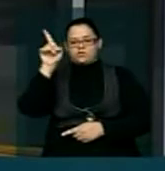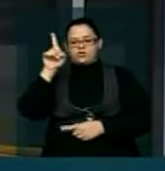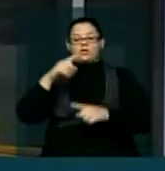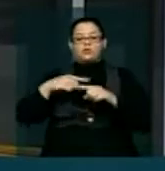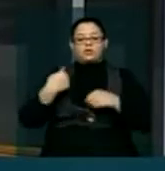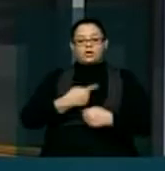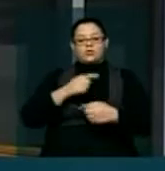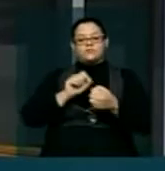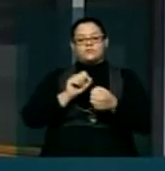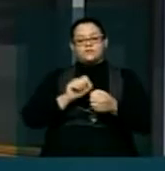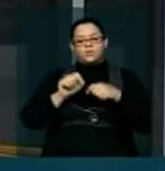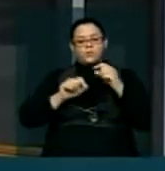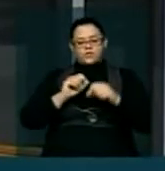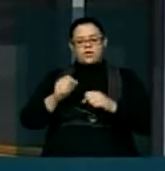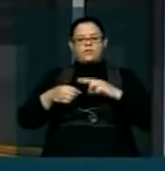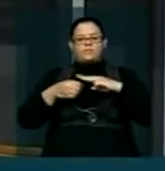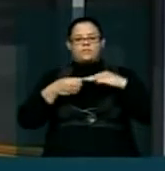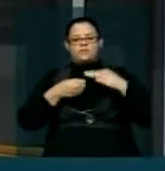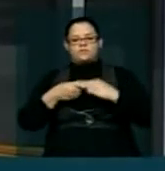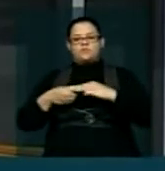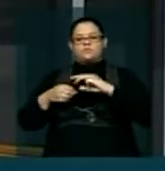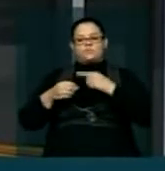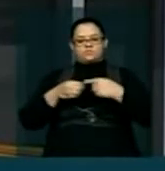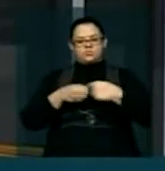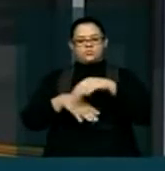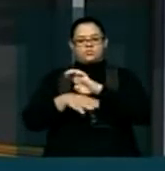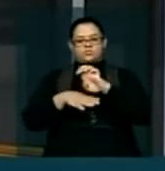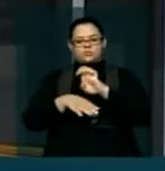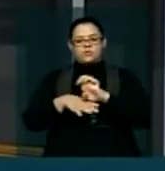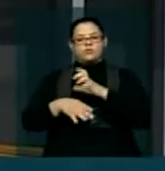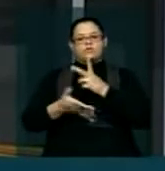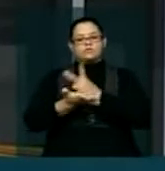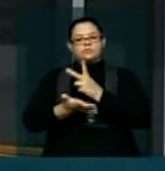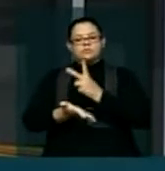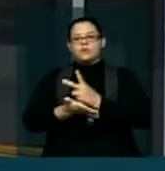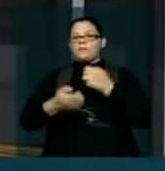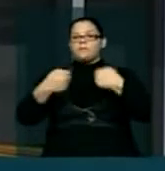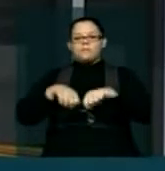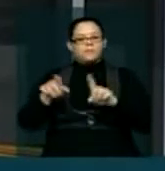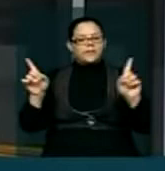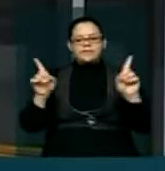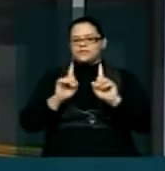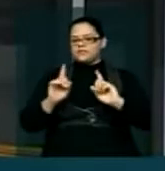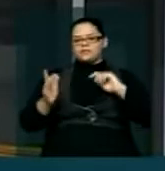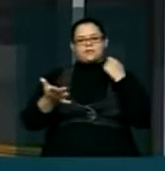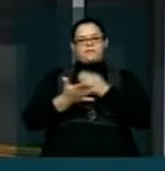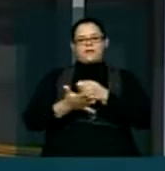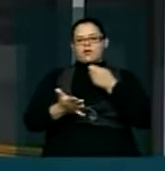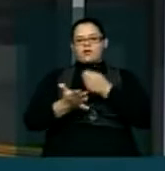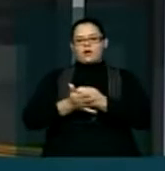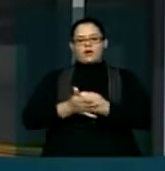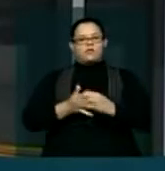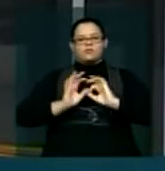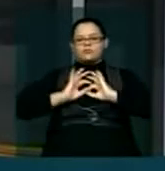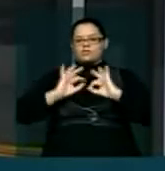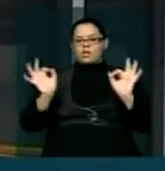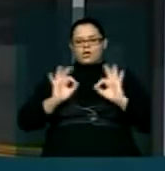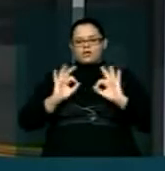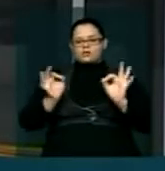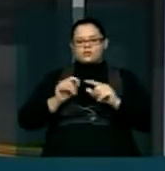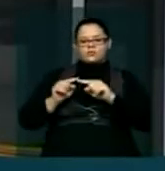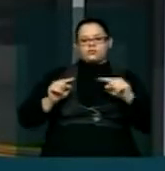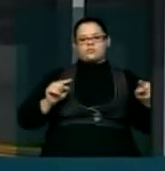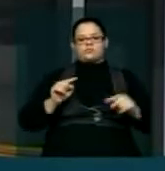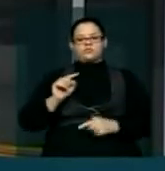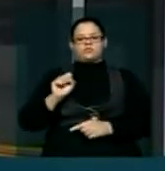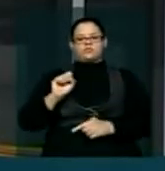vamos fazer com que os nossos municípios e que os nossos estados fiquem isentos do pagamento de determinadas obrigações durante o período